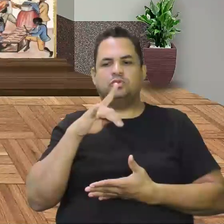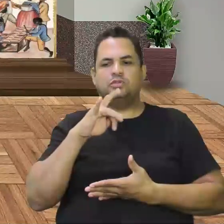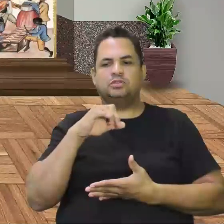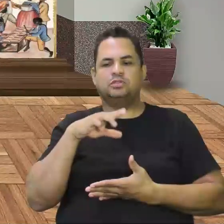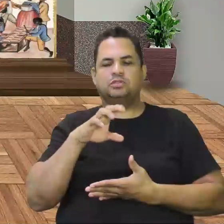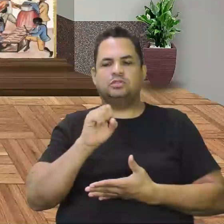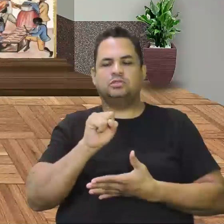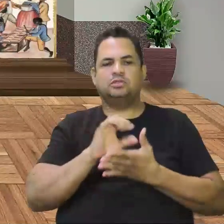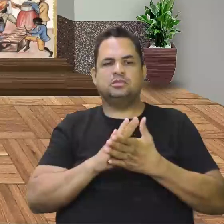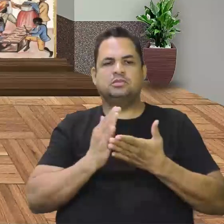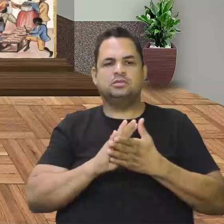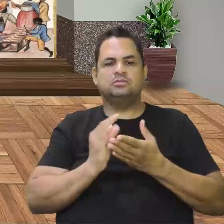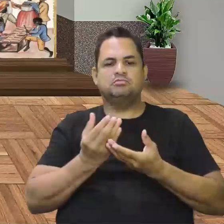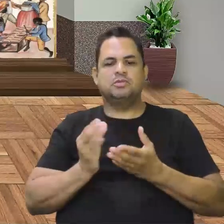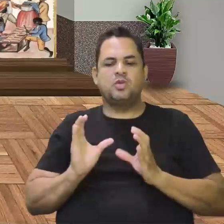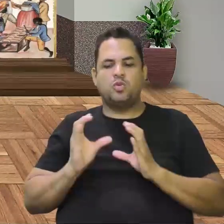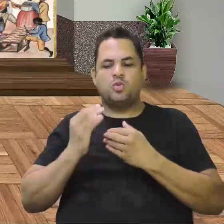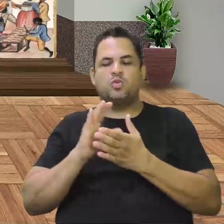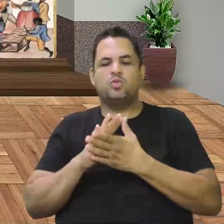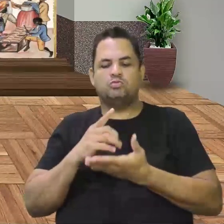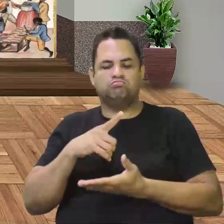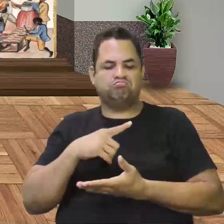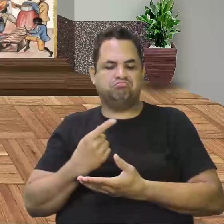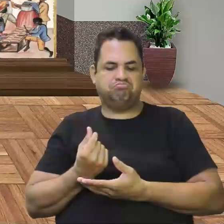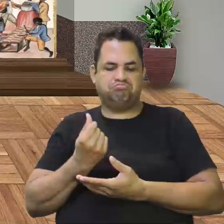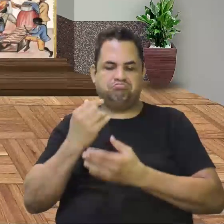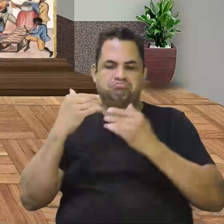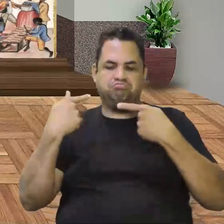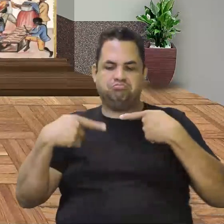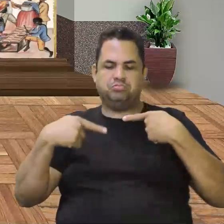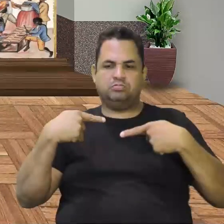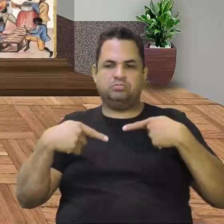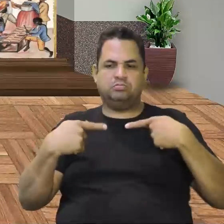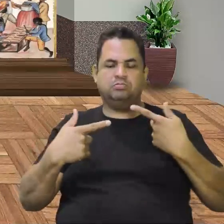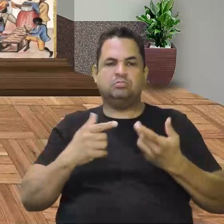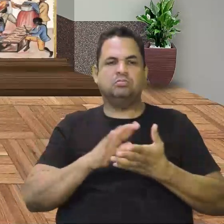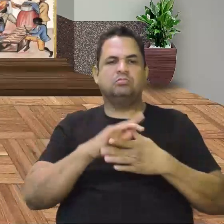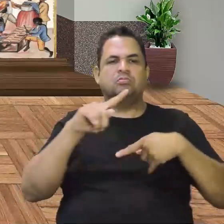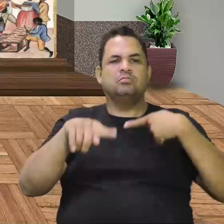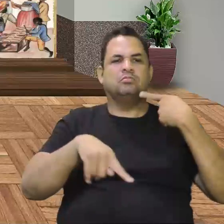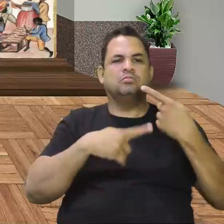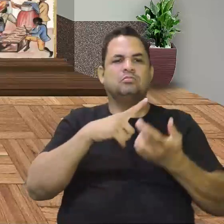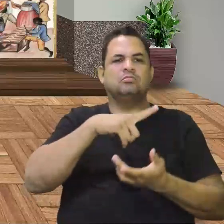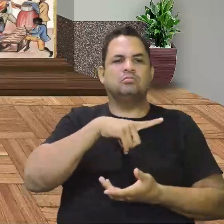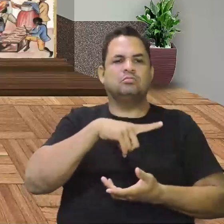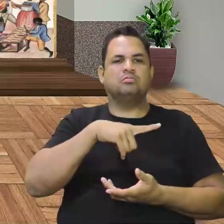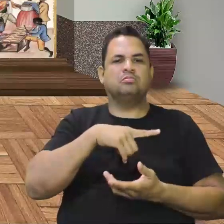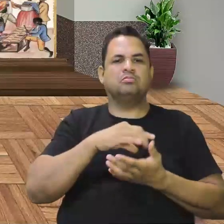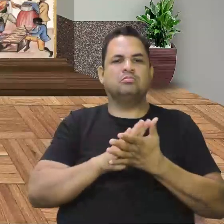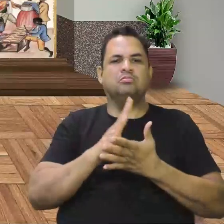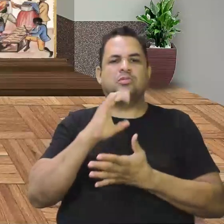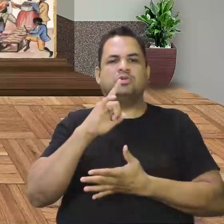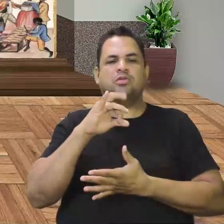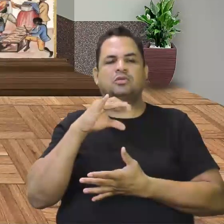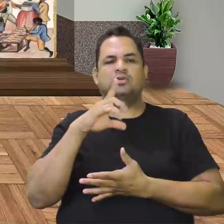Era elite político, os chapetões. Depois dele, nós temos os crioulos.